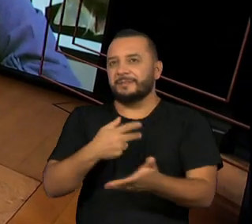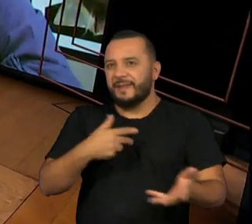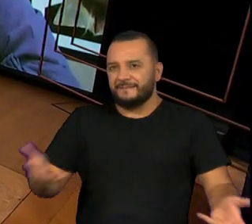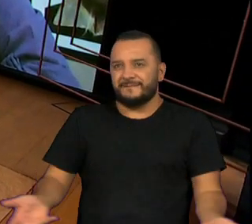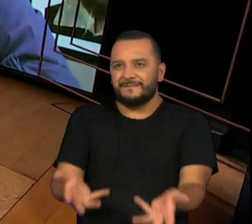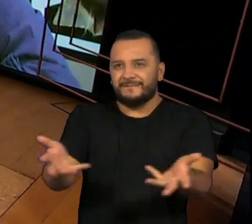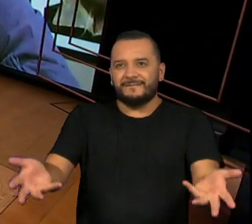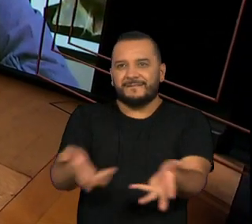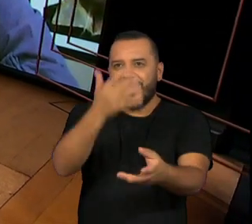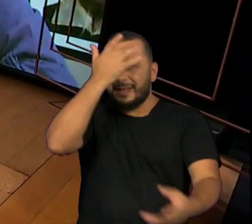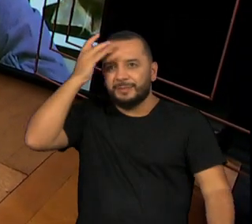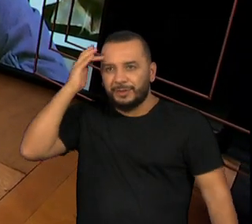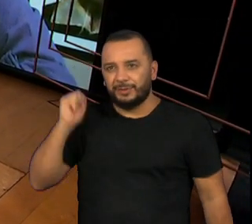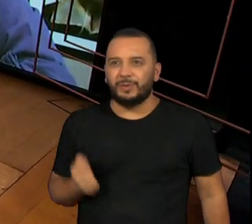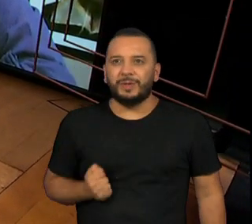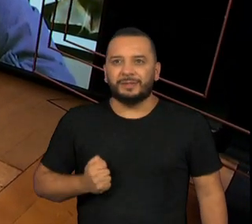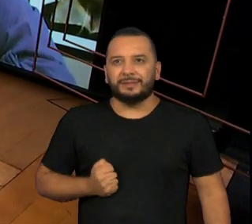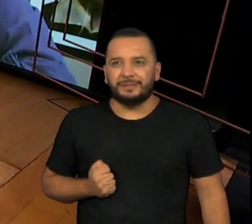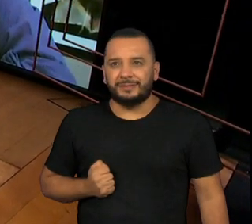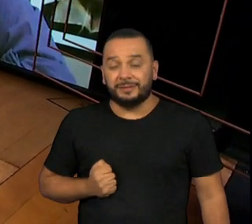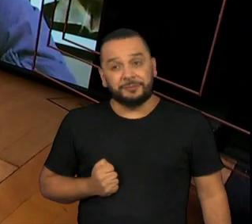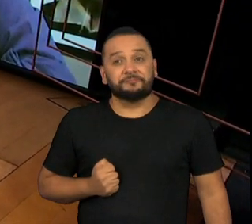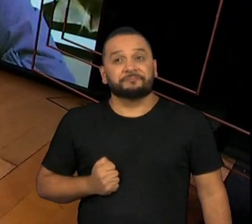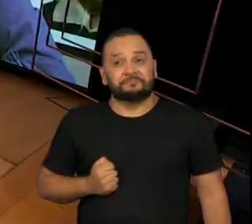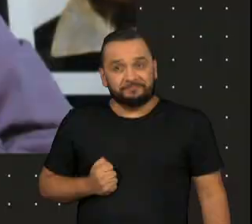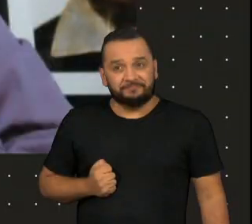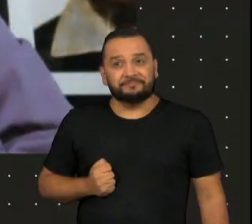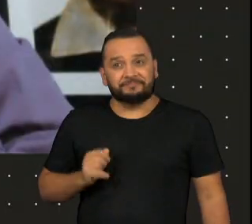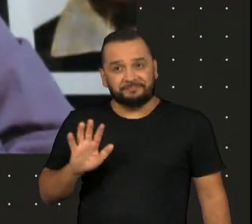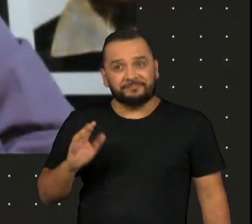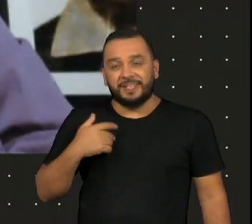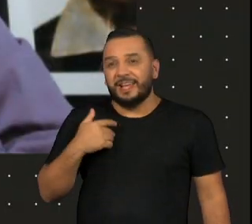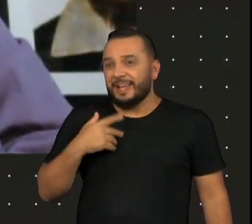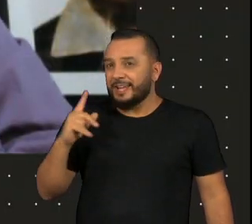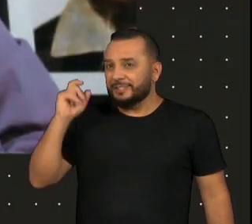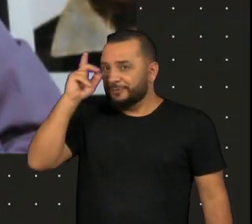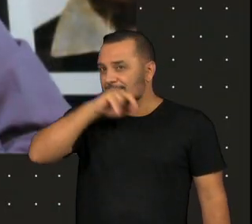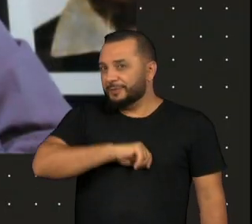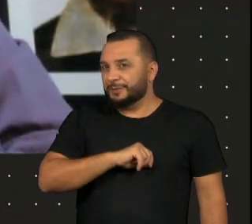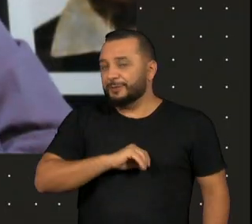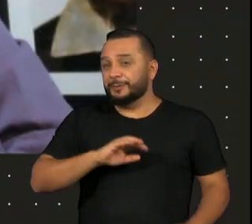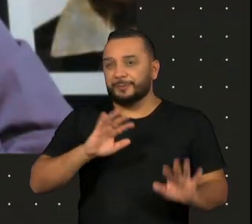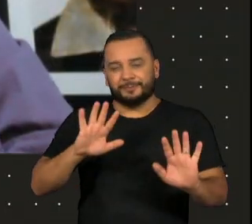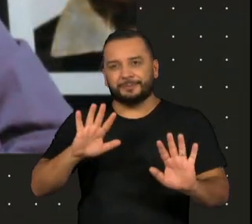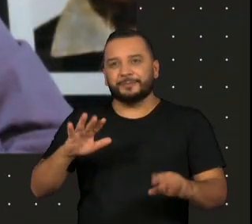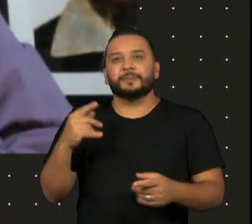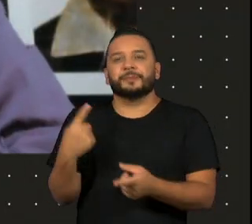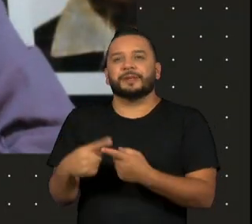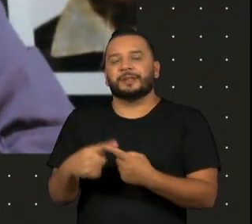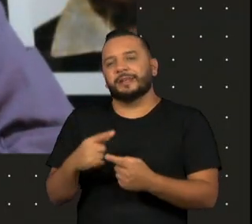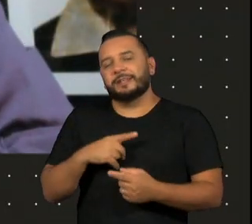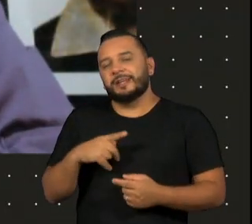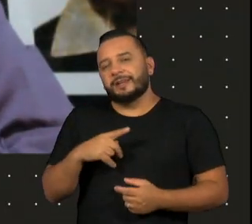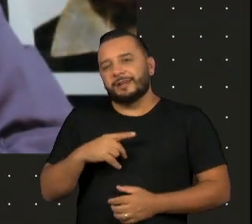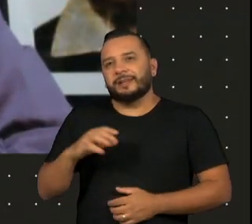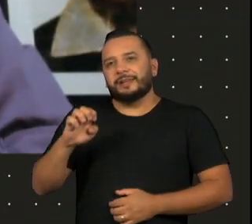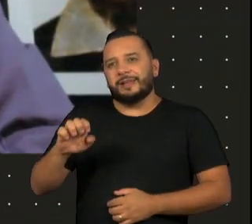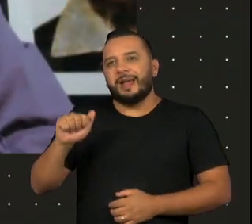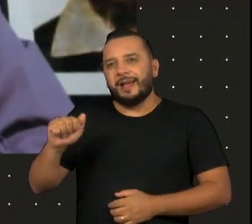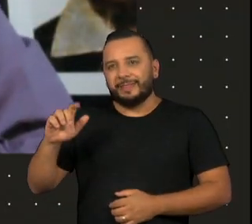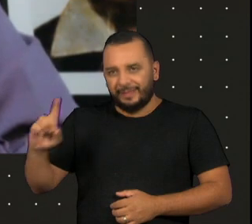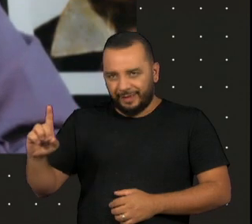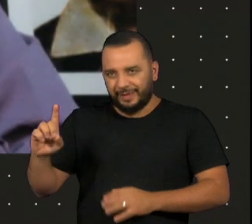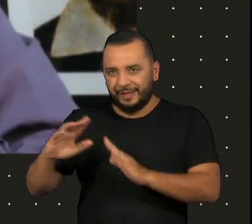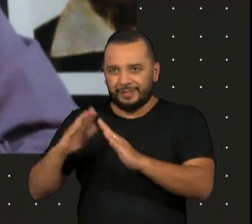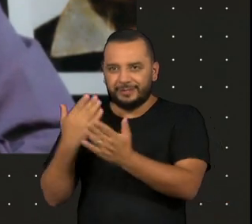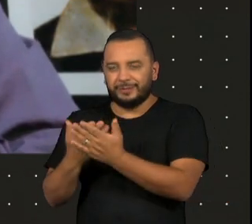sentido. E isso é muito difícil, porque a escola de arte dramática é uma escola que tem uma tradição muito forte,